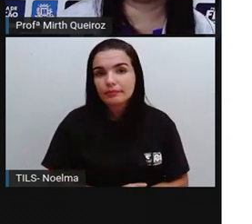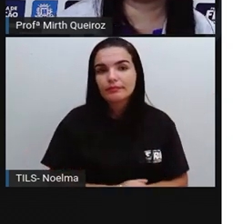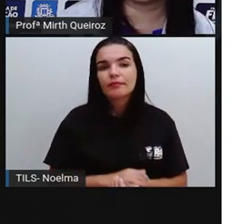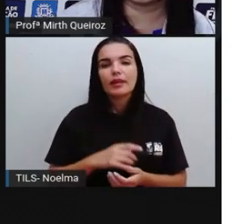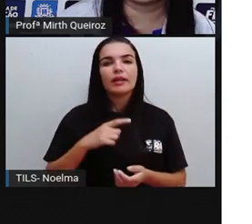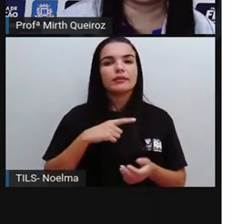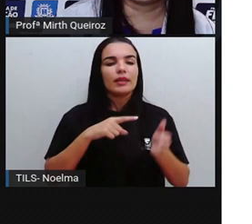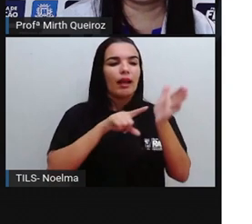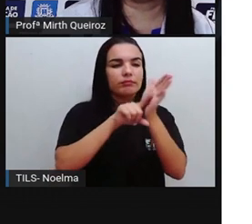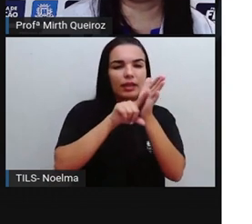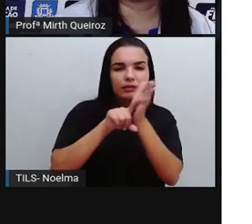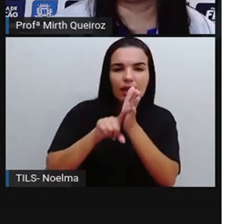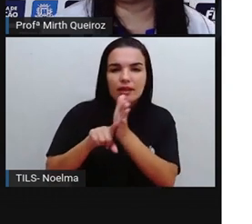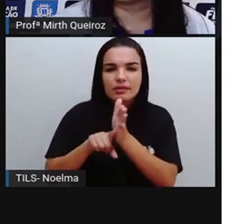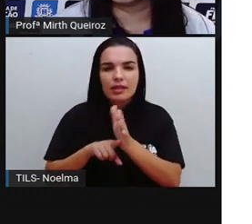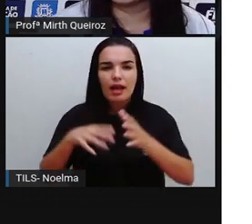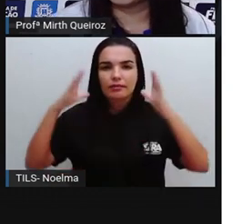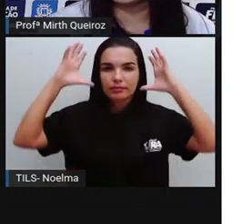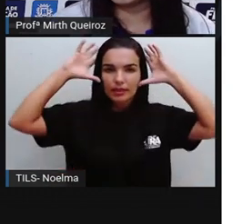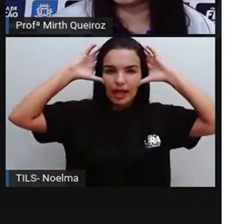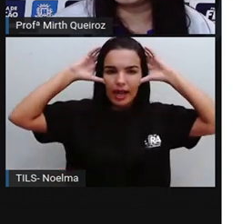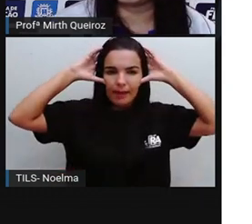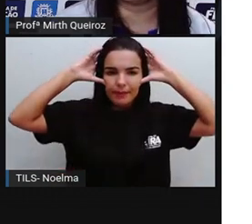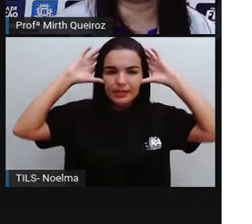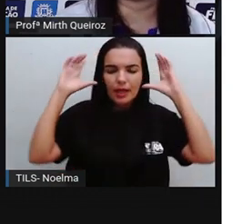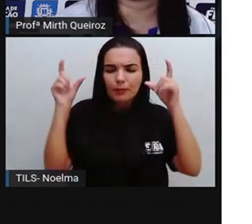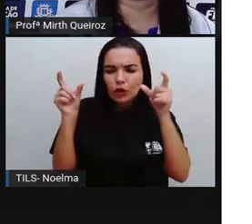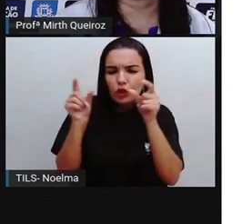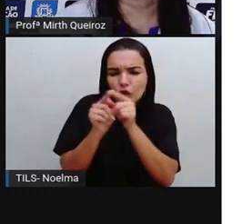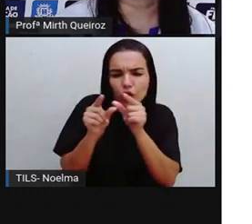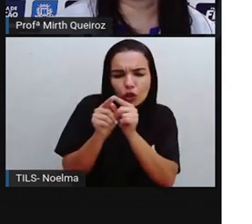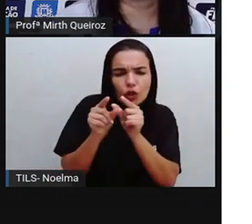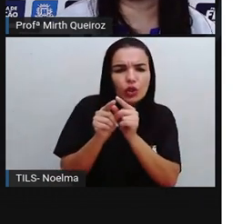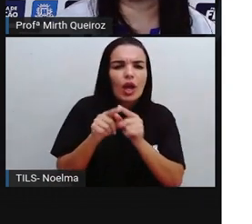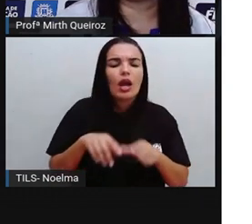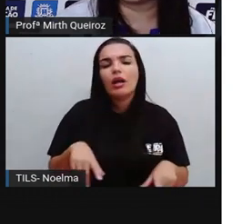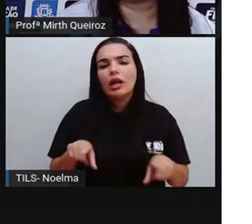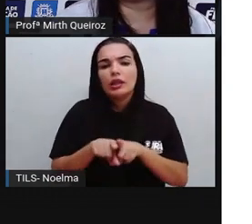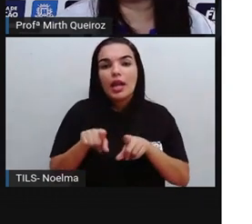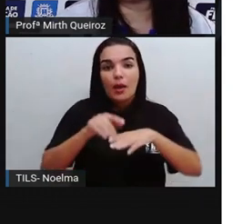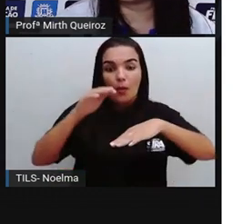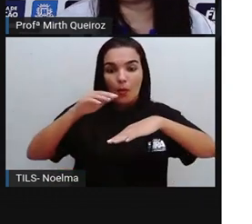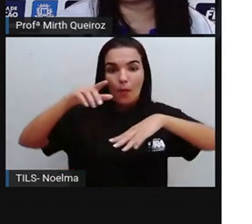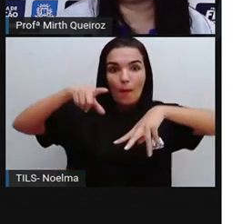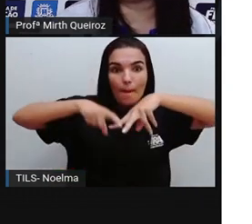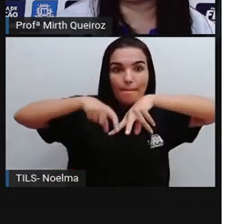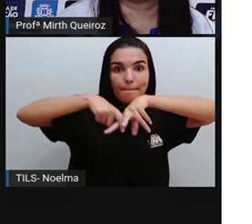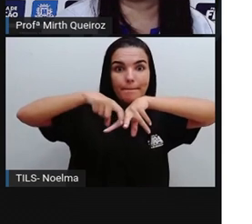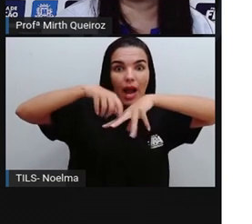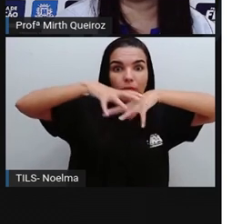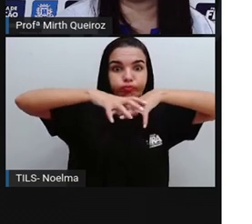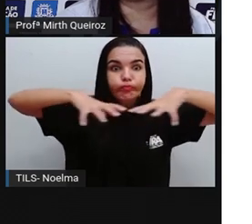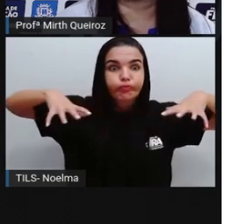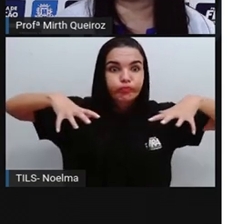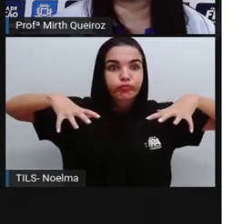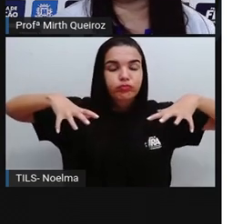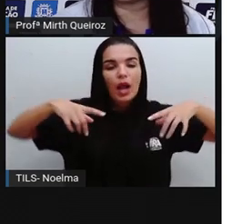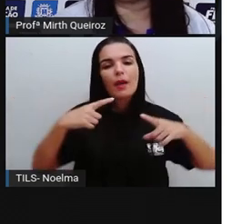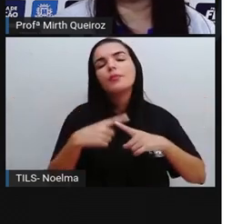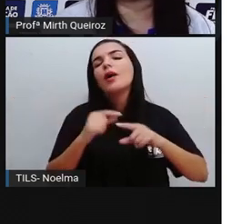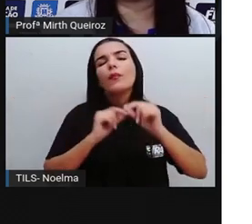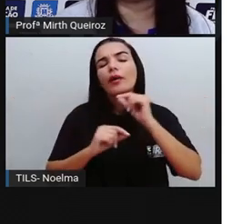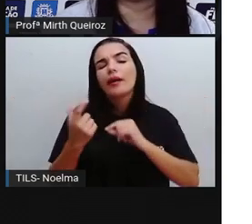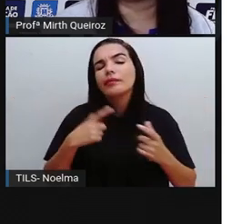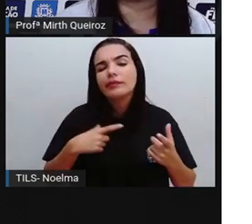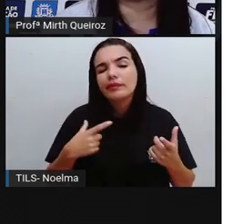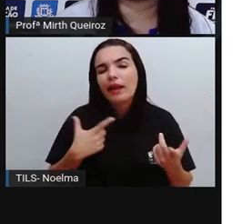iria analisar a cabeça, que é bem pequenininha, né? Nós temos aí os pés que são bem grandes, provavelmente deve estar